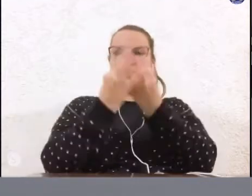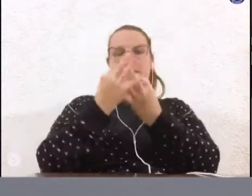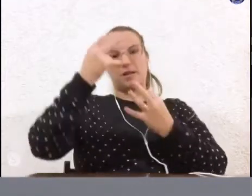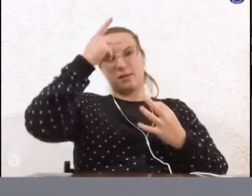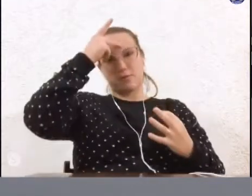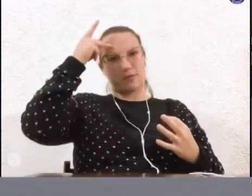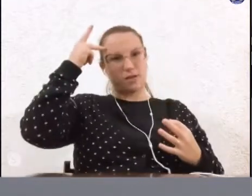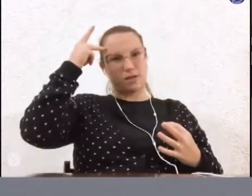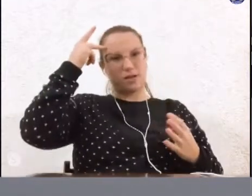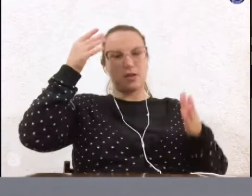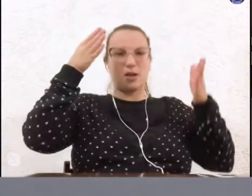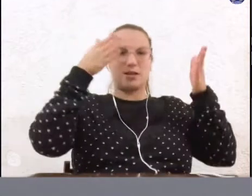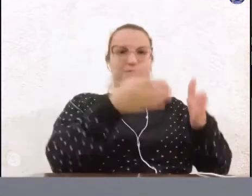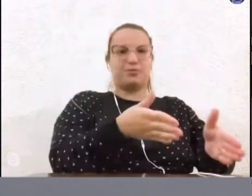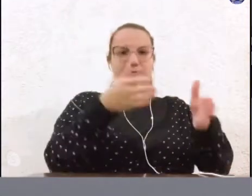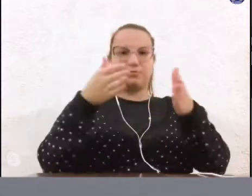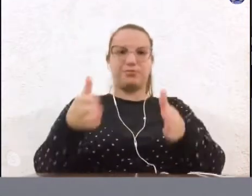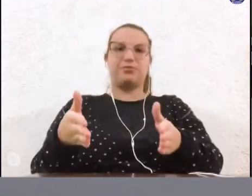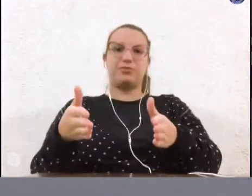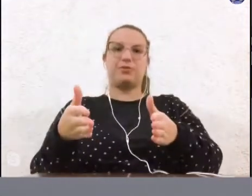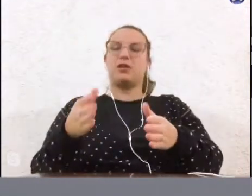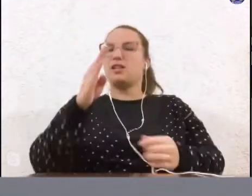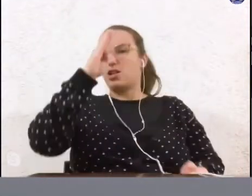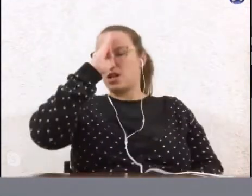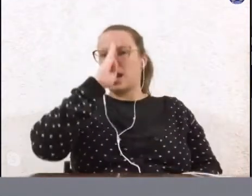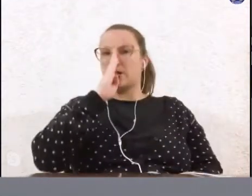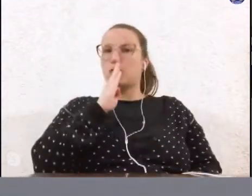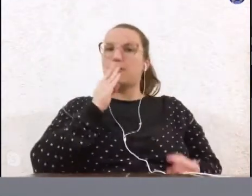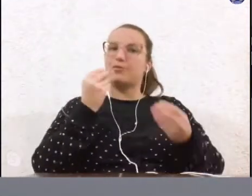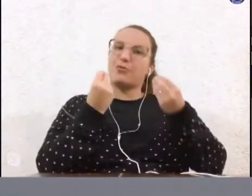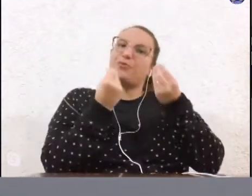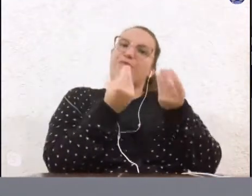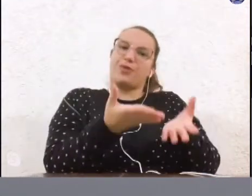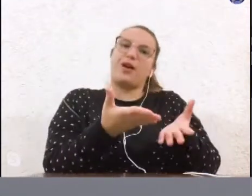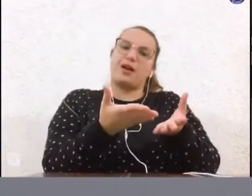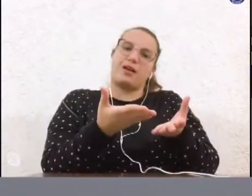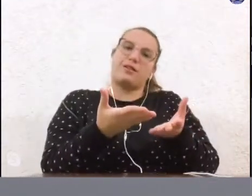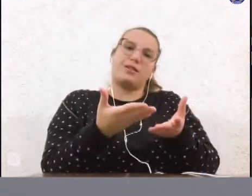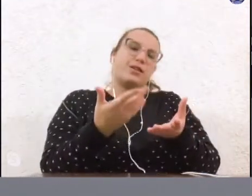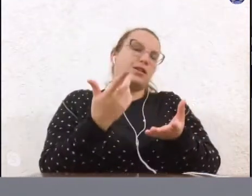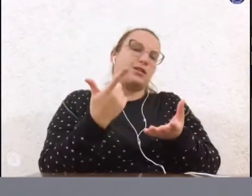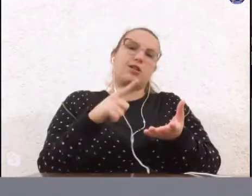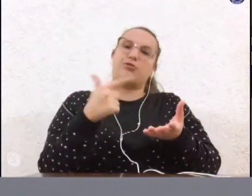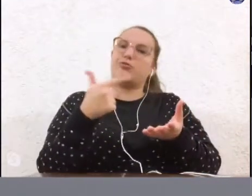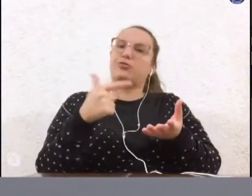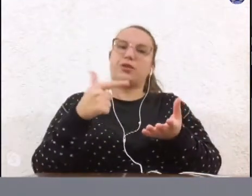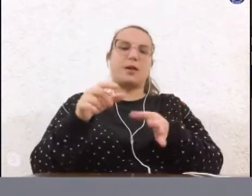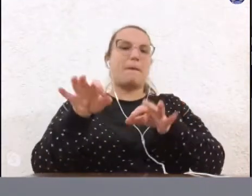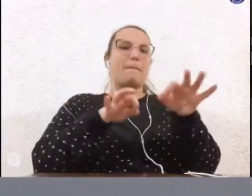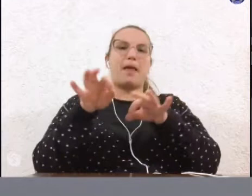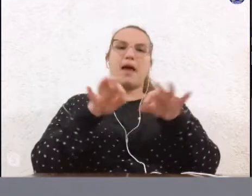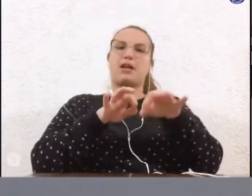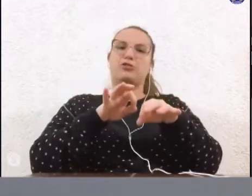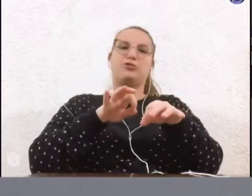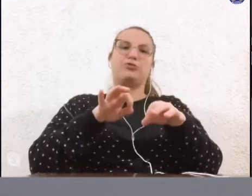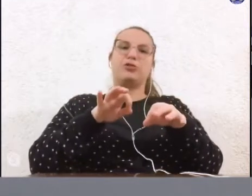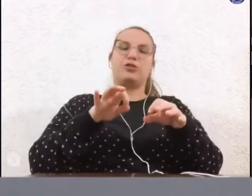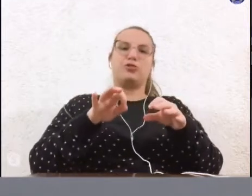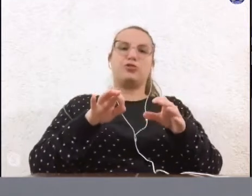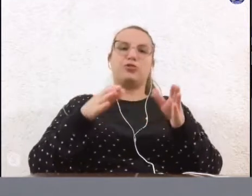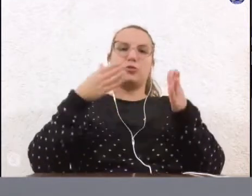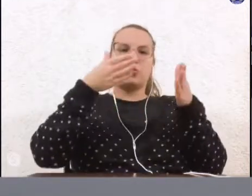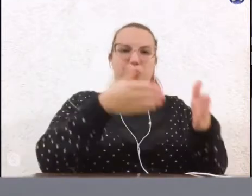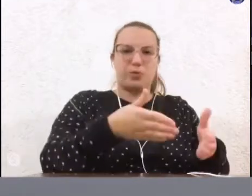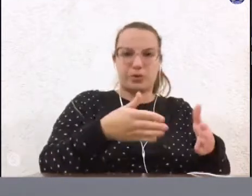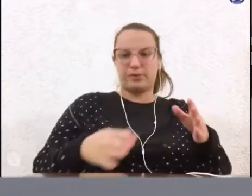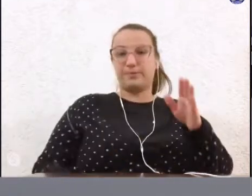sepultadas gratuitamente no município e que não contam com o plano funerário. Questão de ordem,